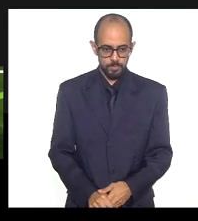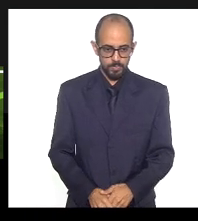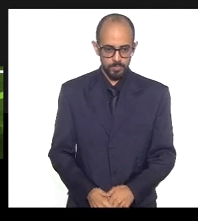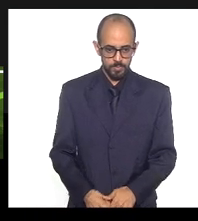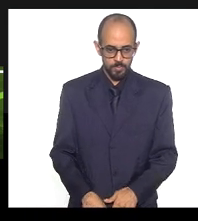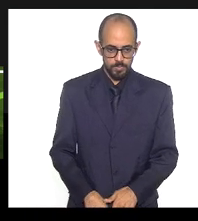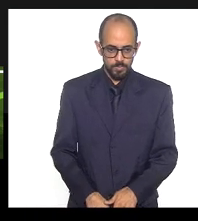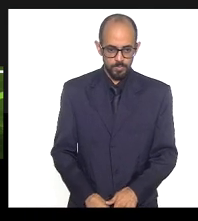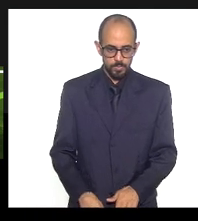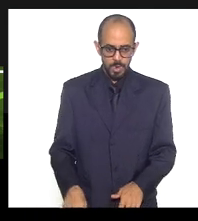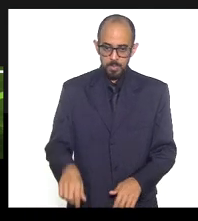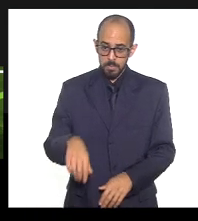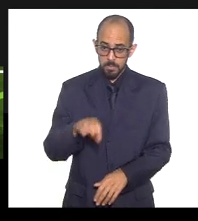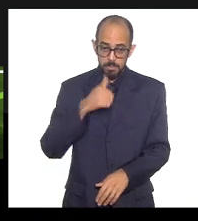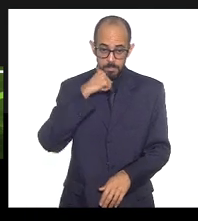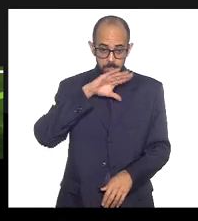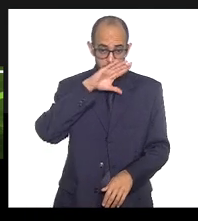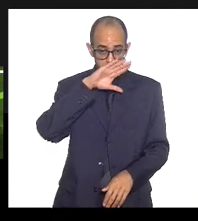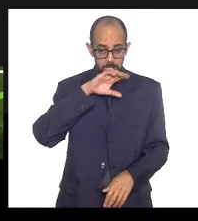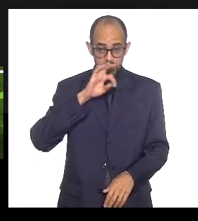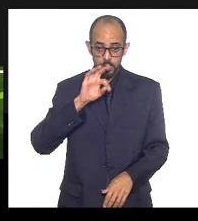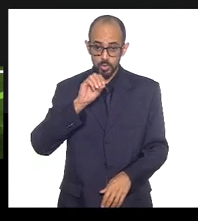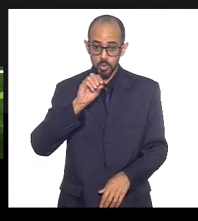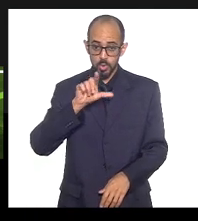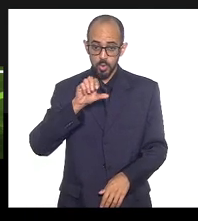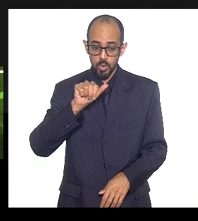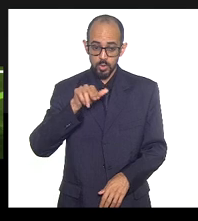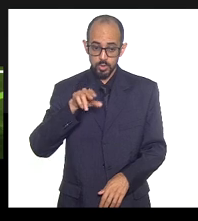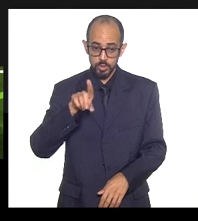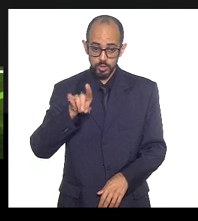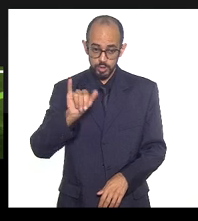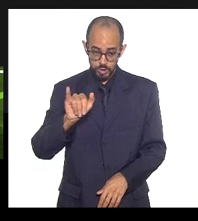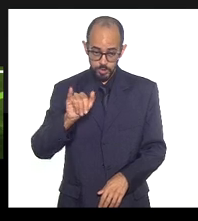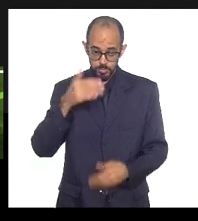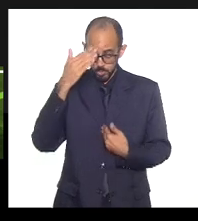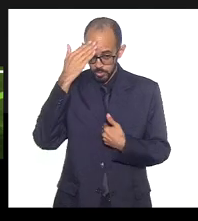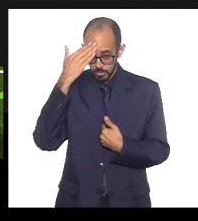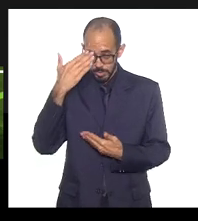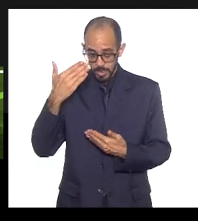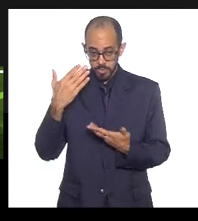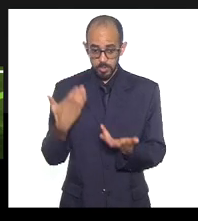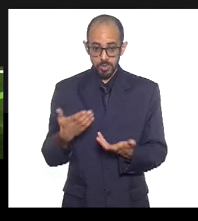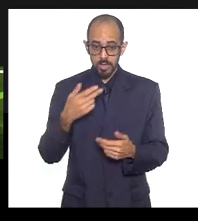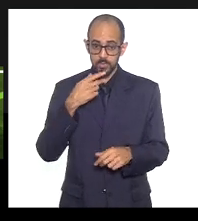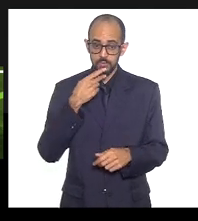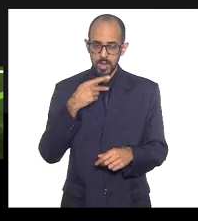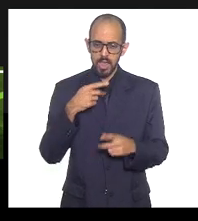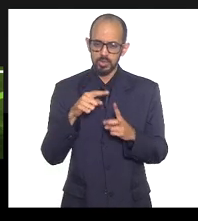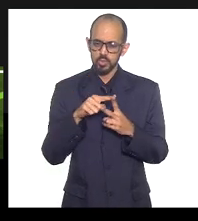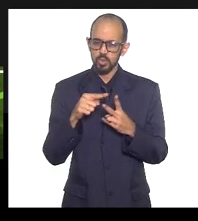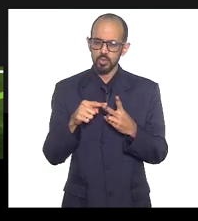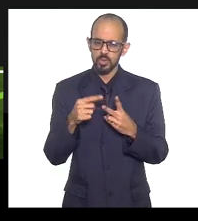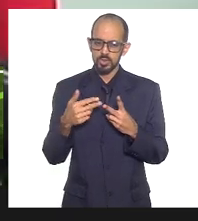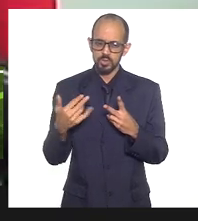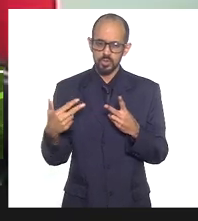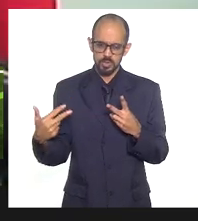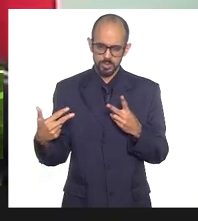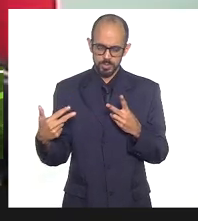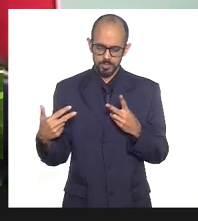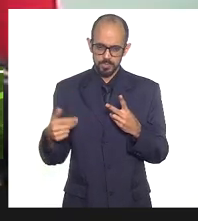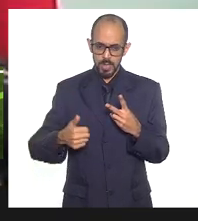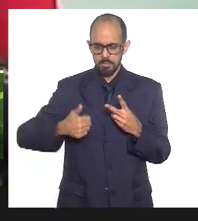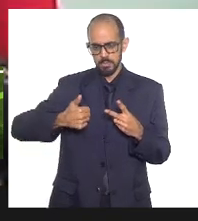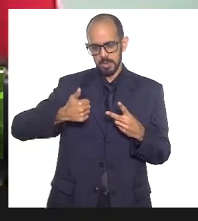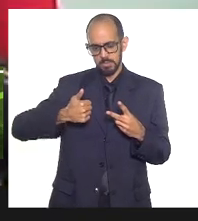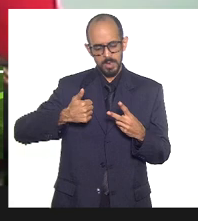Muito, Lodi, muito obrigada pela sua reflexão. Eu queria fazer duas observações. A primeira, me